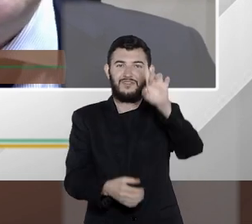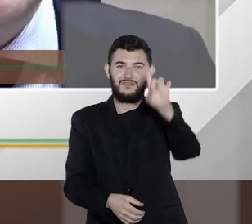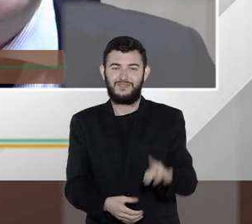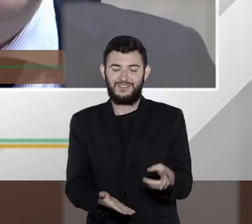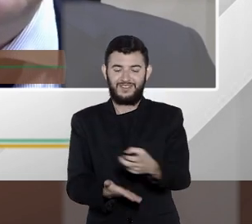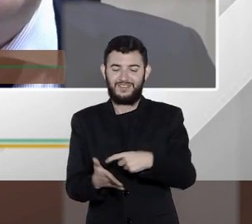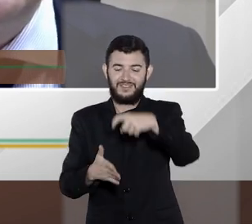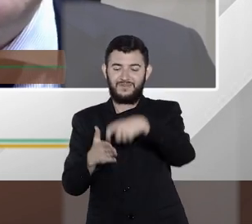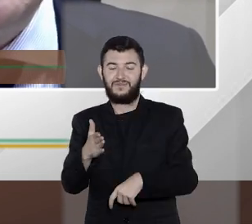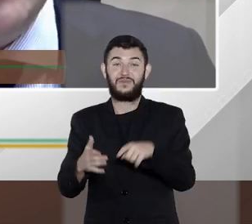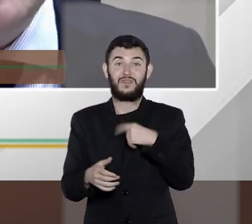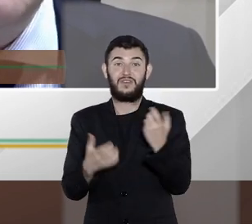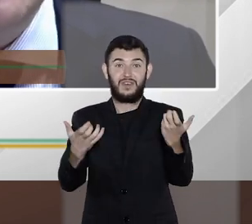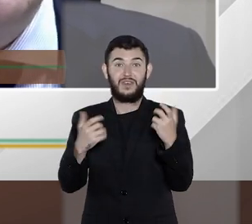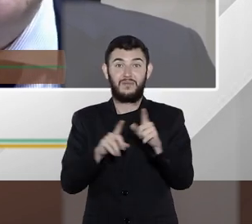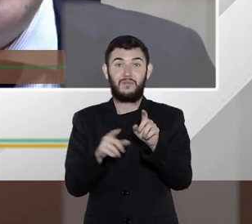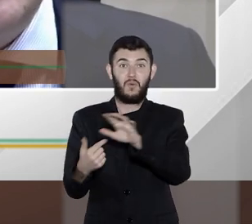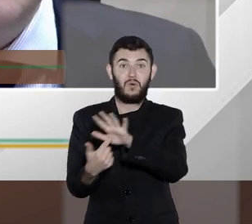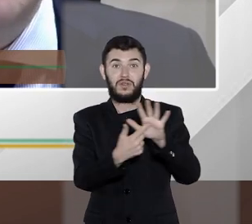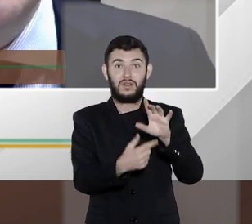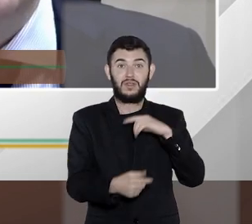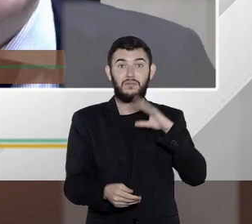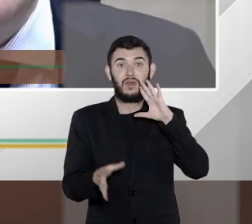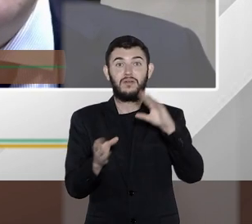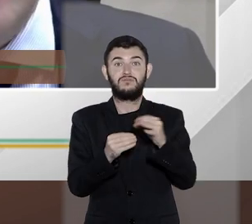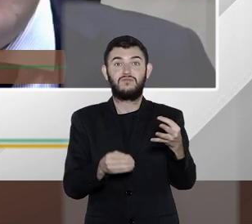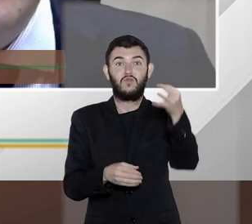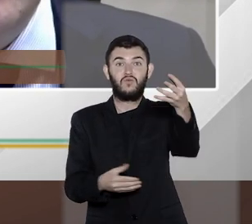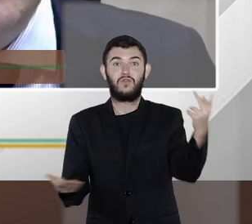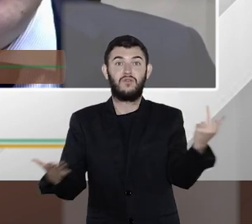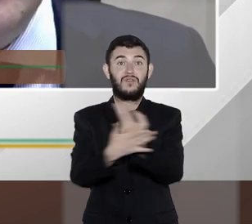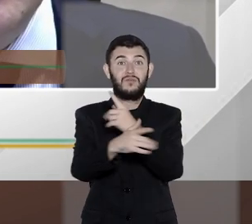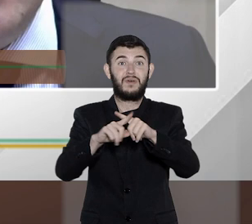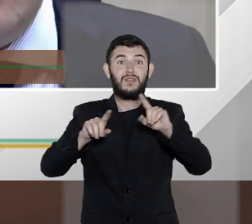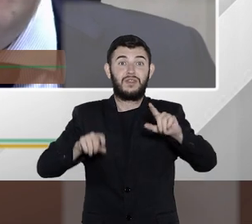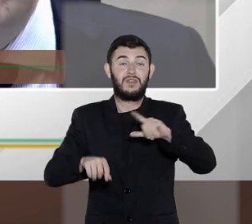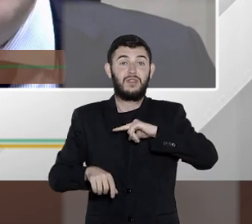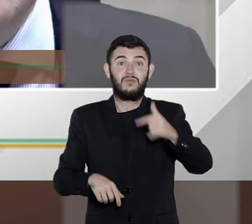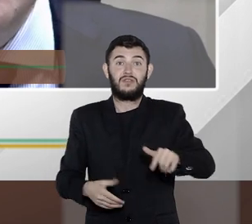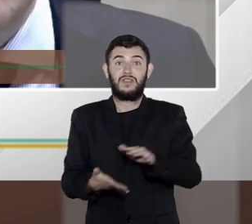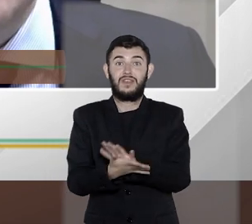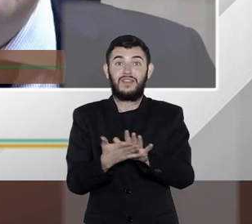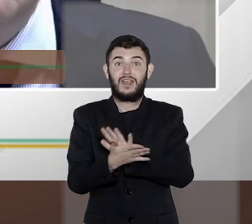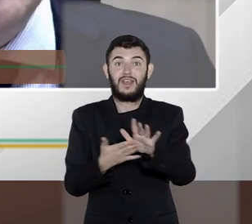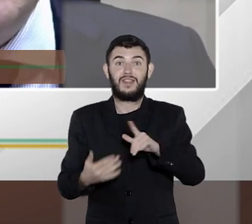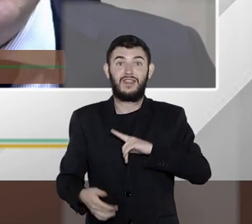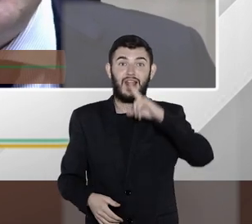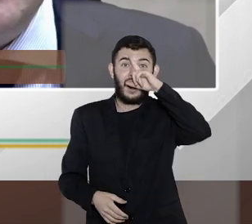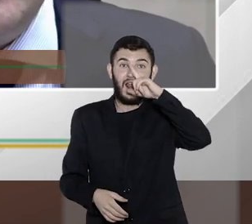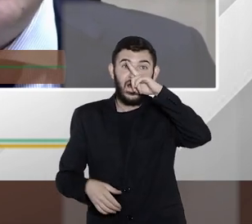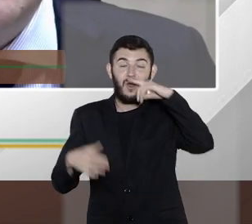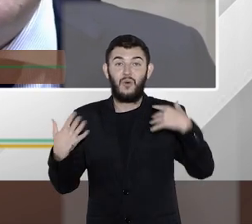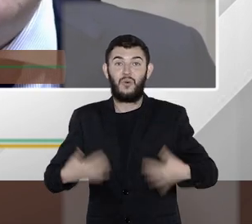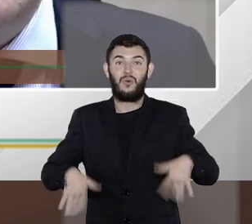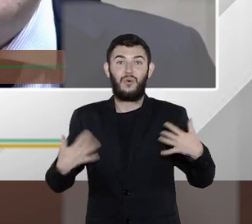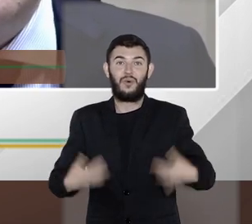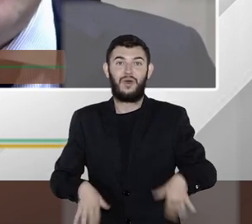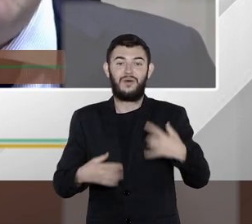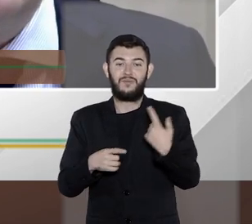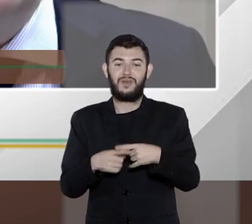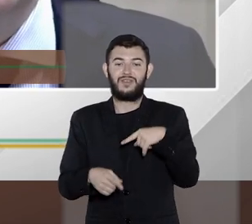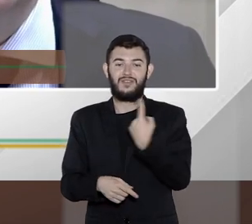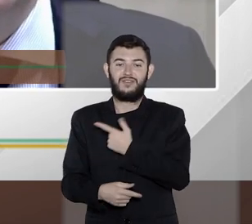tenta trazer essa previsibilidade mas muitas vezes ela não há há um perigo porque a gente